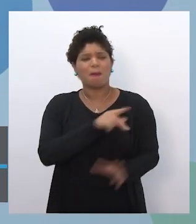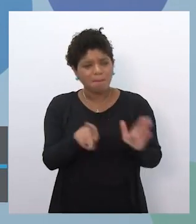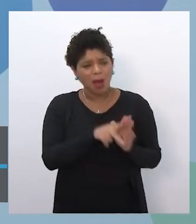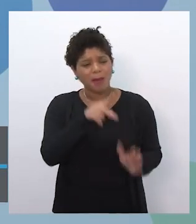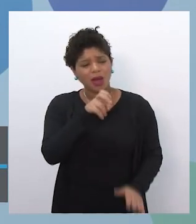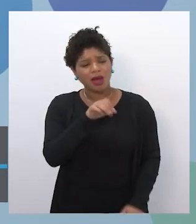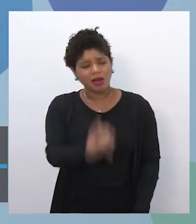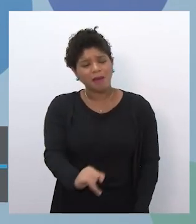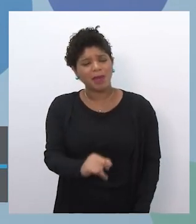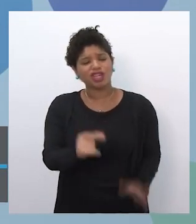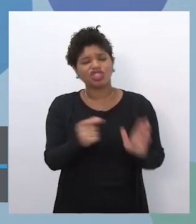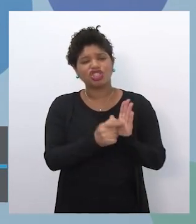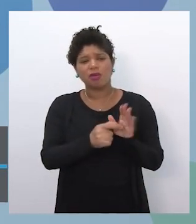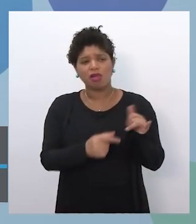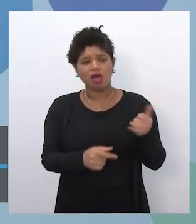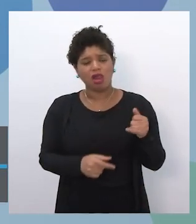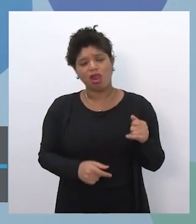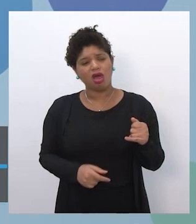da priorização,